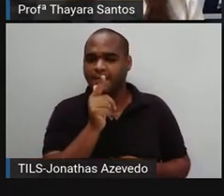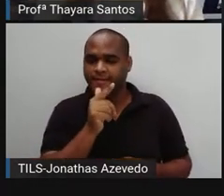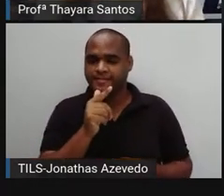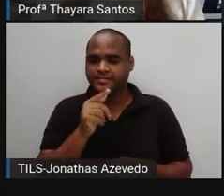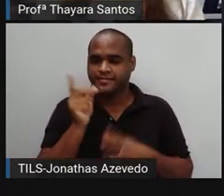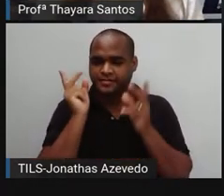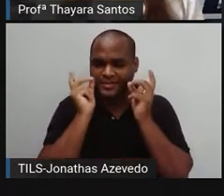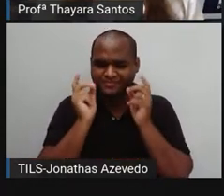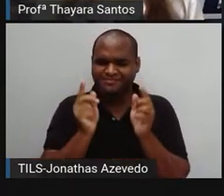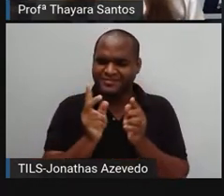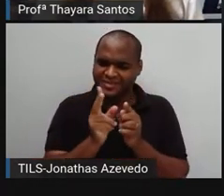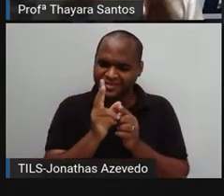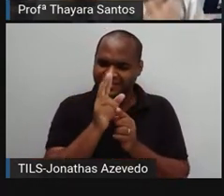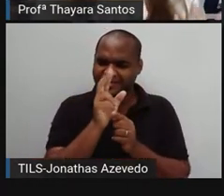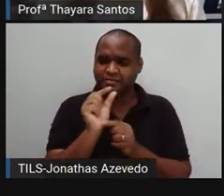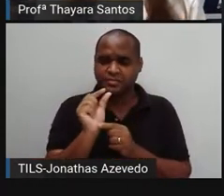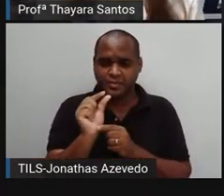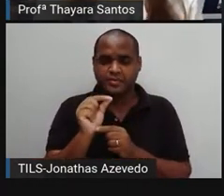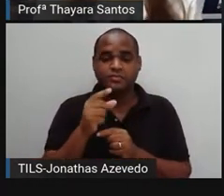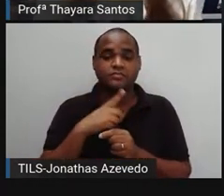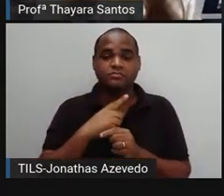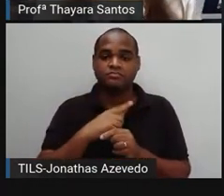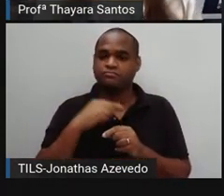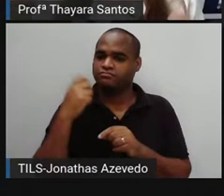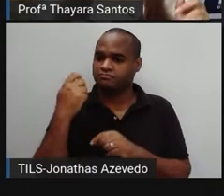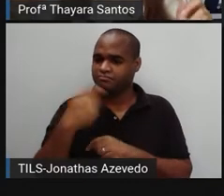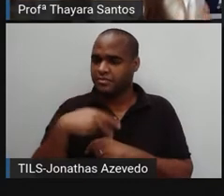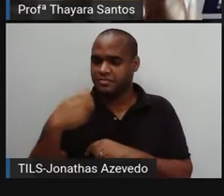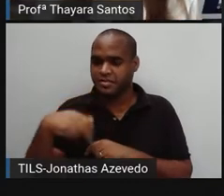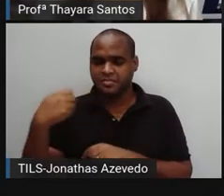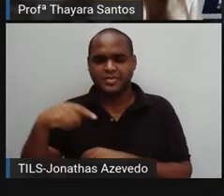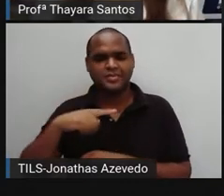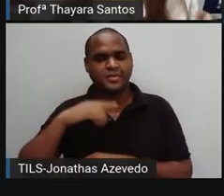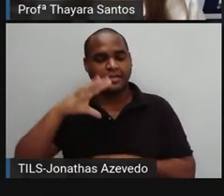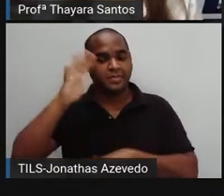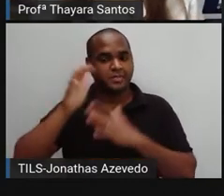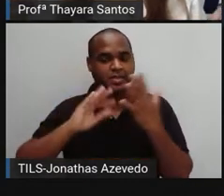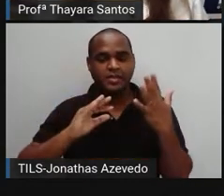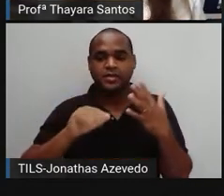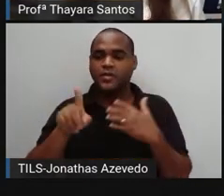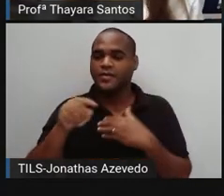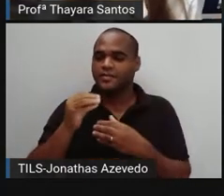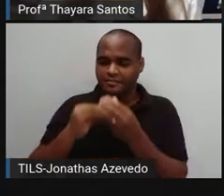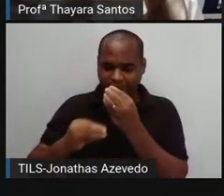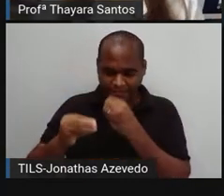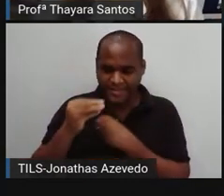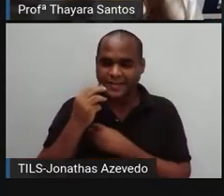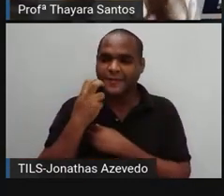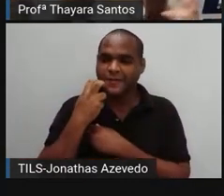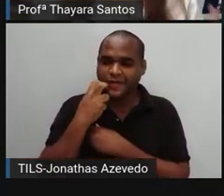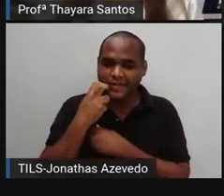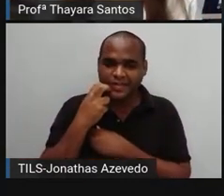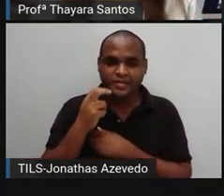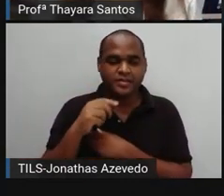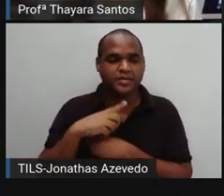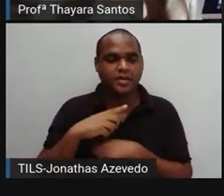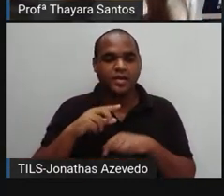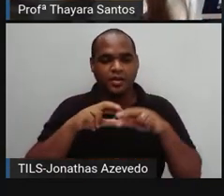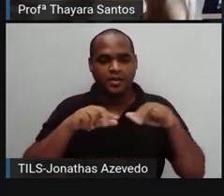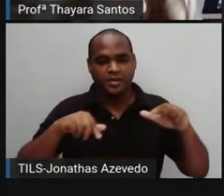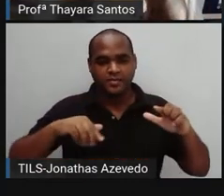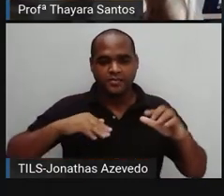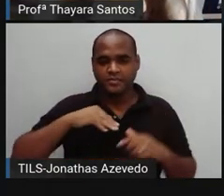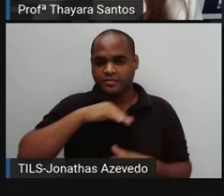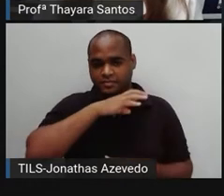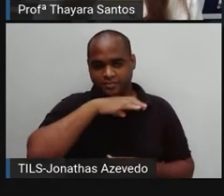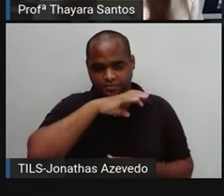pequenas, os organismos estão consumindo essas partículas. E quando a gente vai lá e se alimenta dos peixes, dos crustáceos que estão nesse